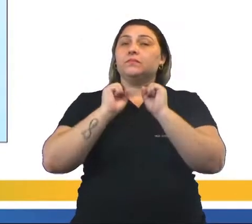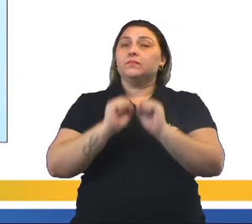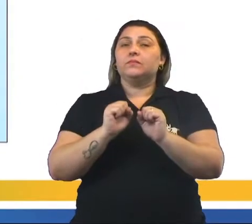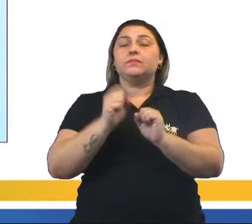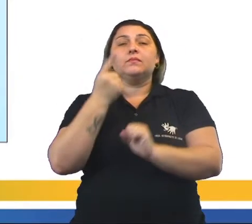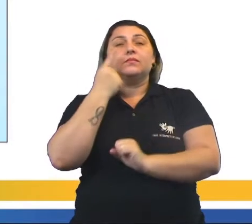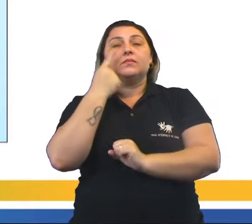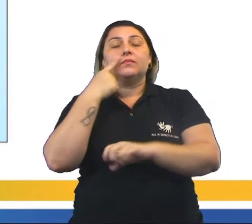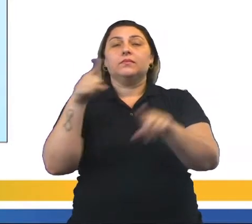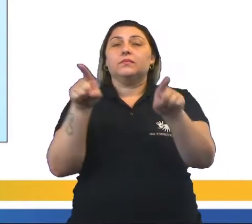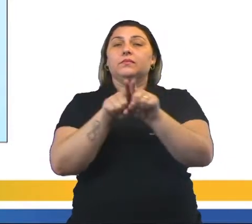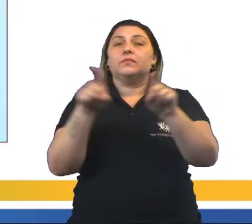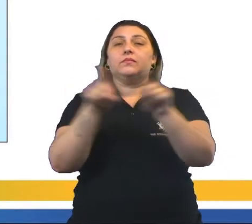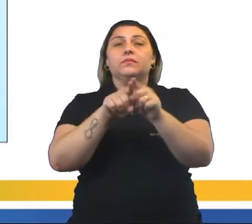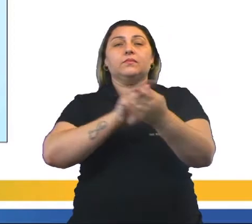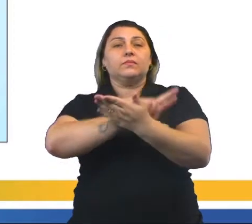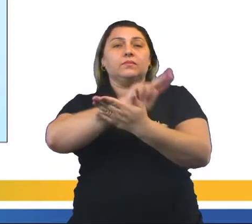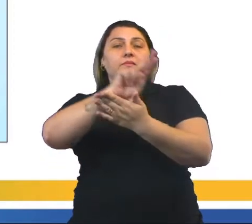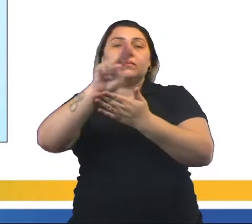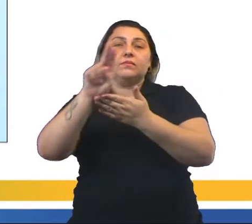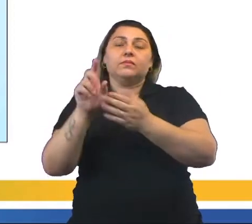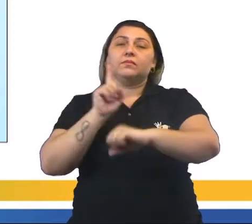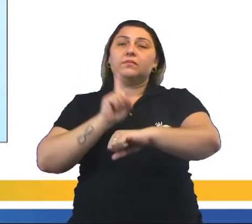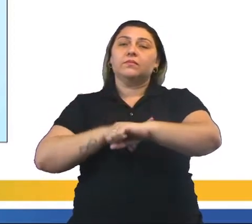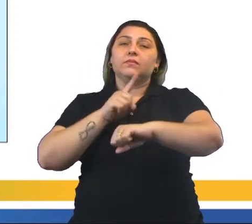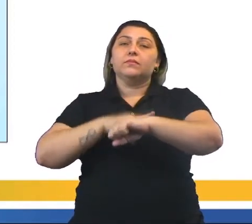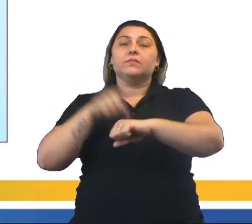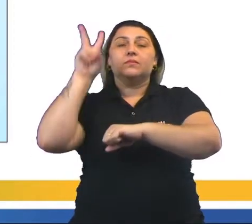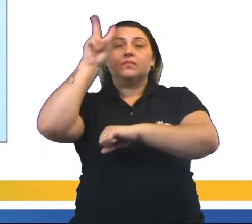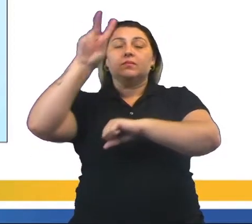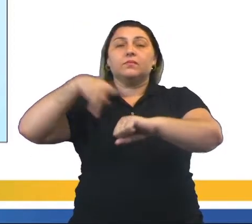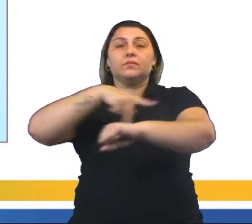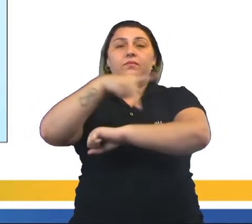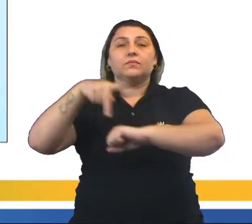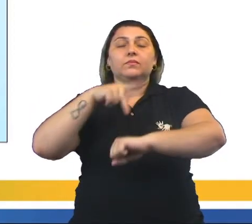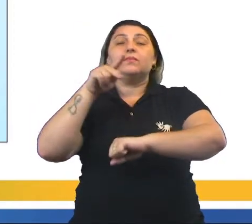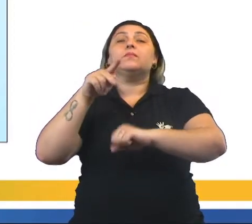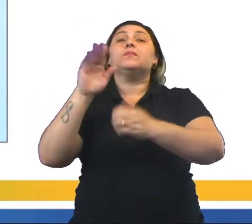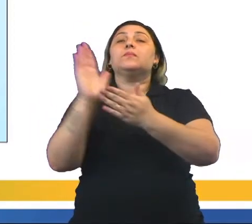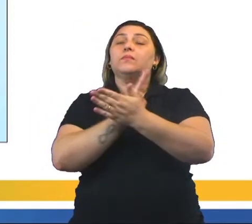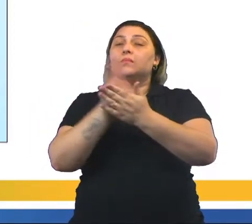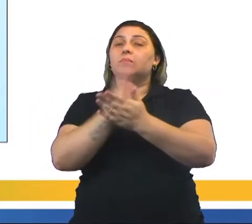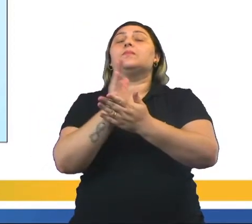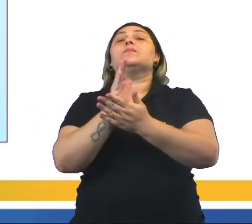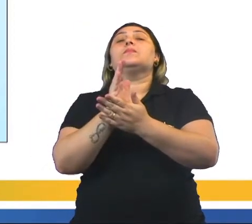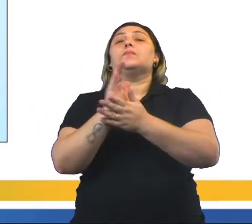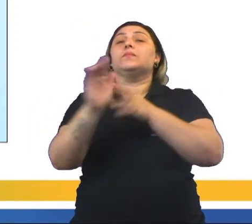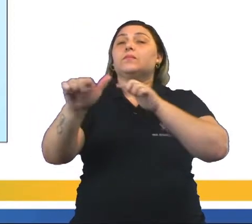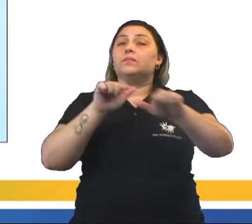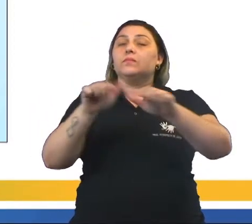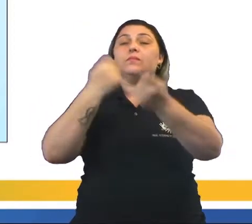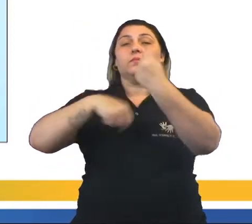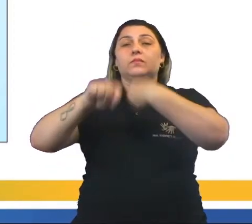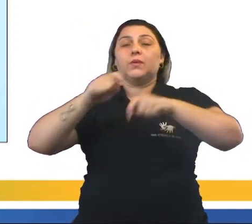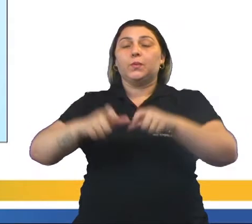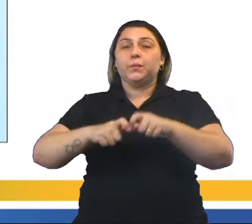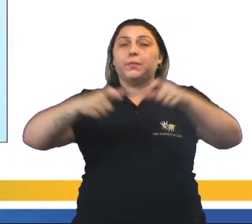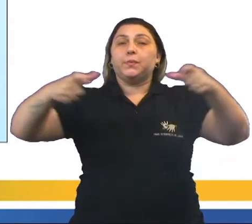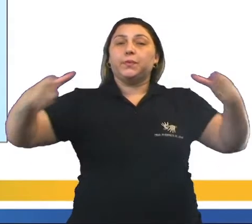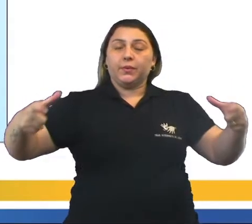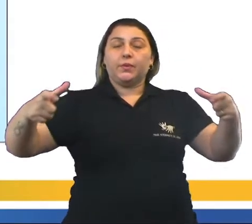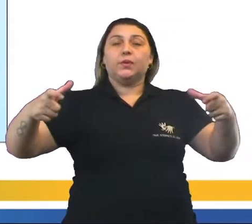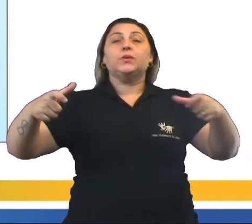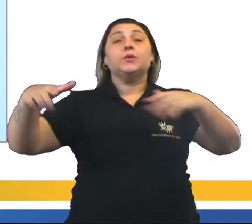verificar também que em diversos momentos da história do país, determinadas atividades econômicas expandiram,